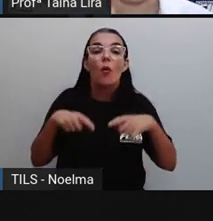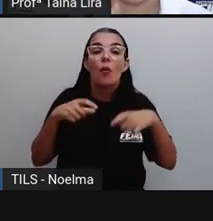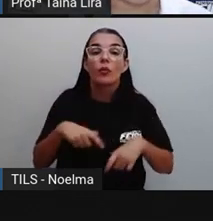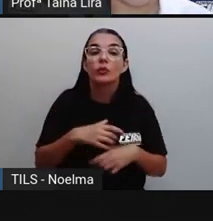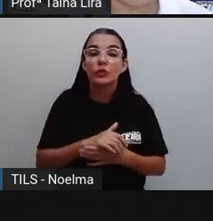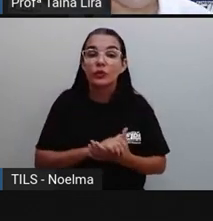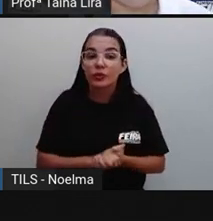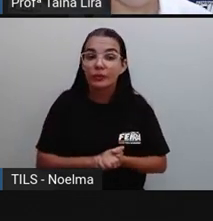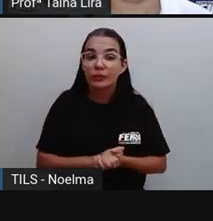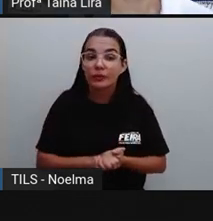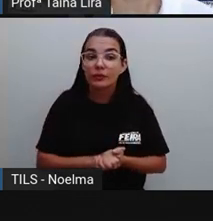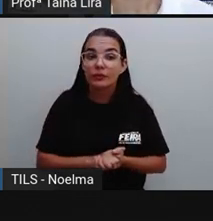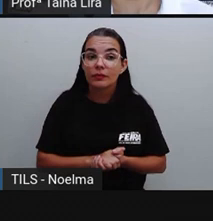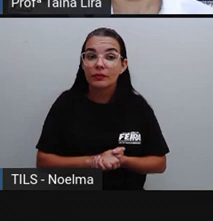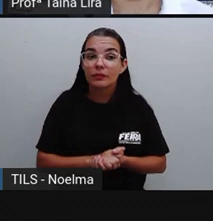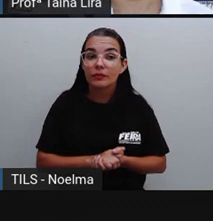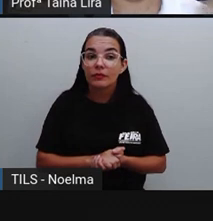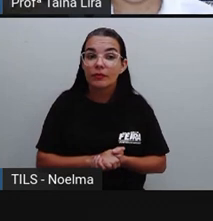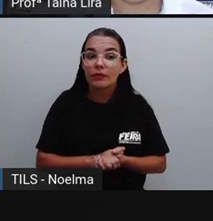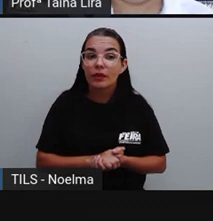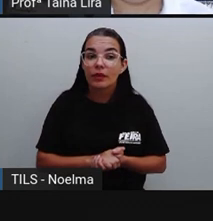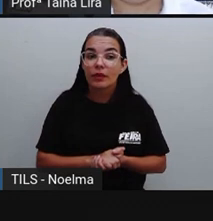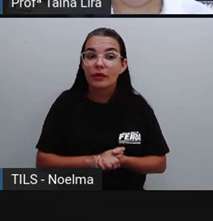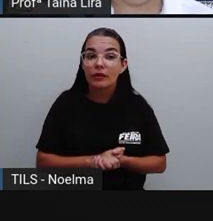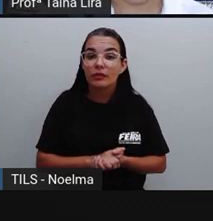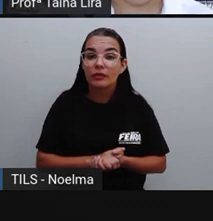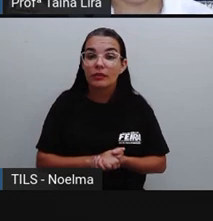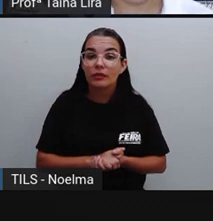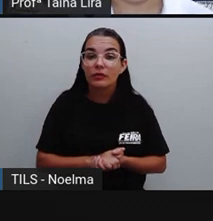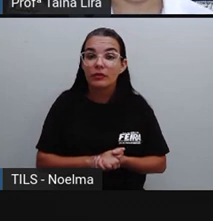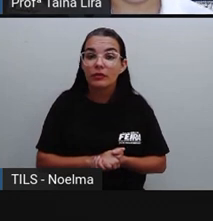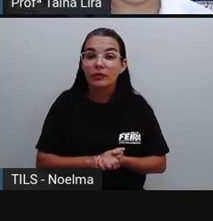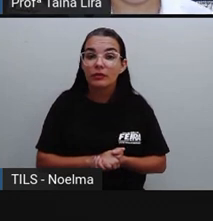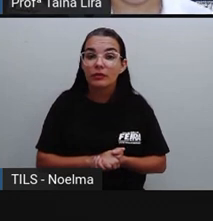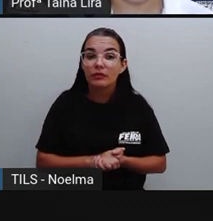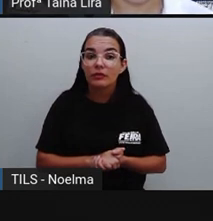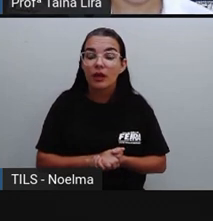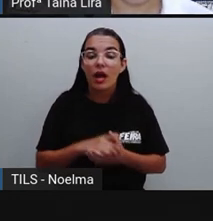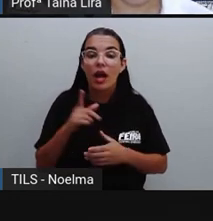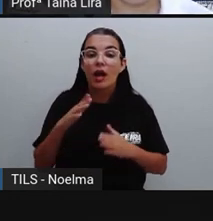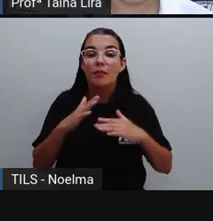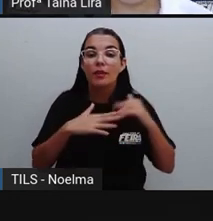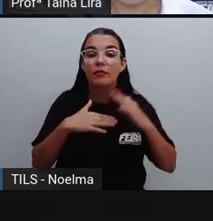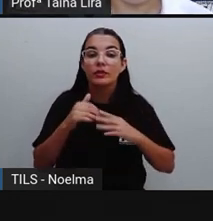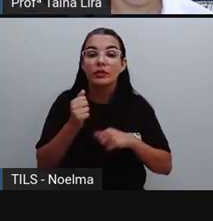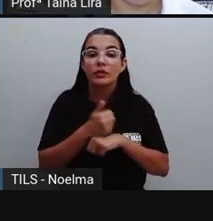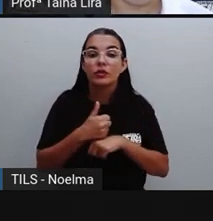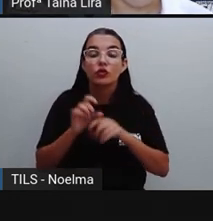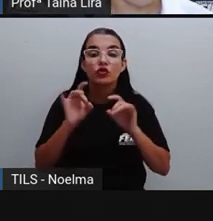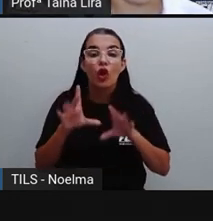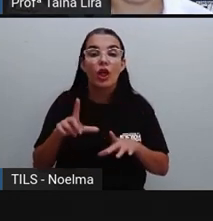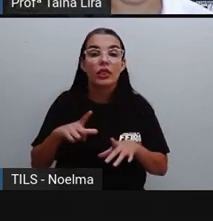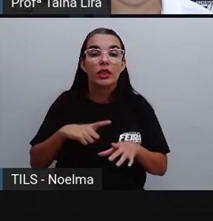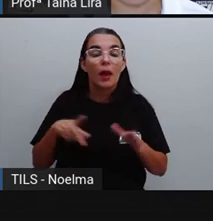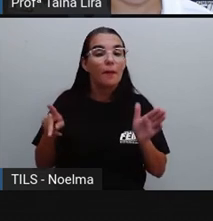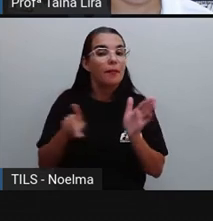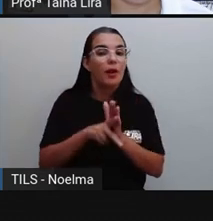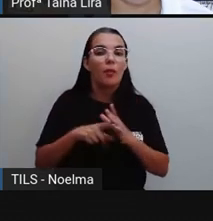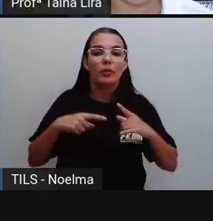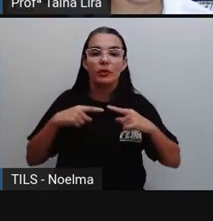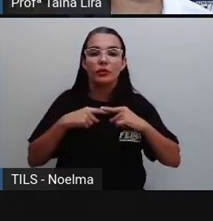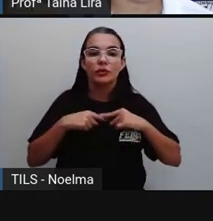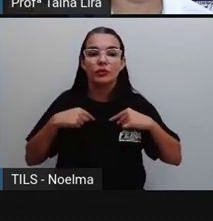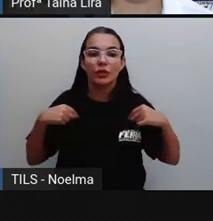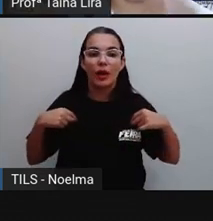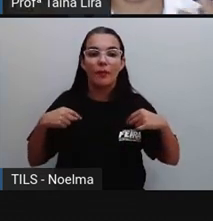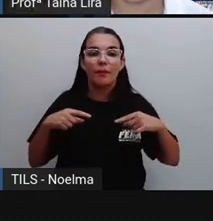eu pesquisei para vir fazer essa aula para vocês, essa profissão só existe no Japão, tá? Eu procurei para ver se